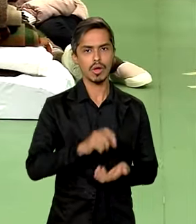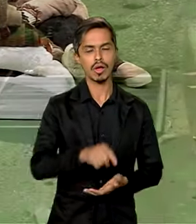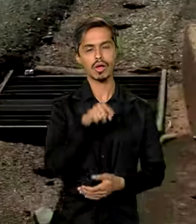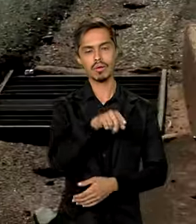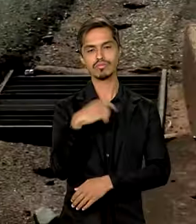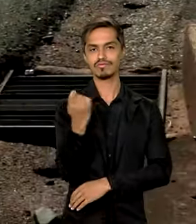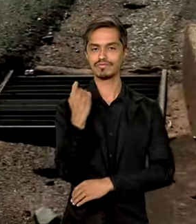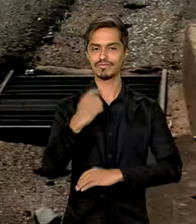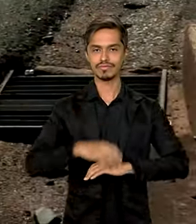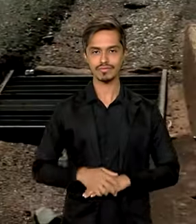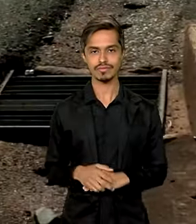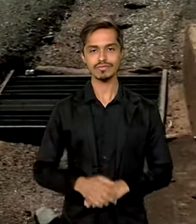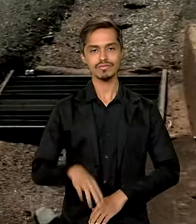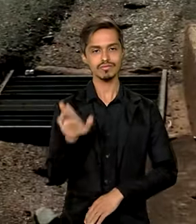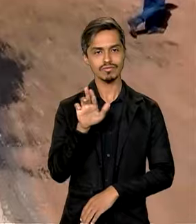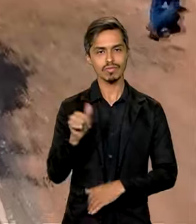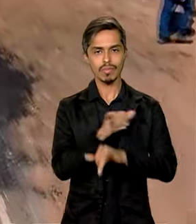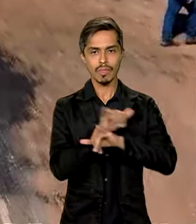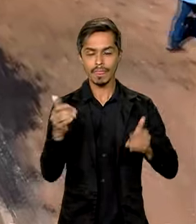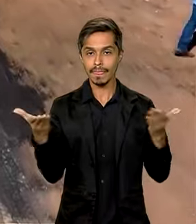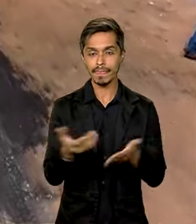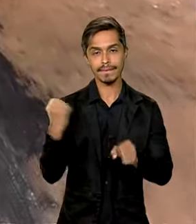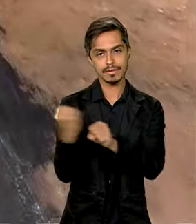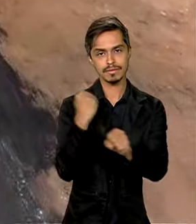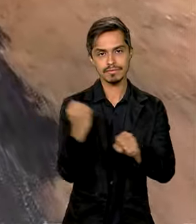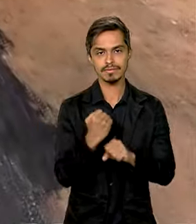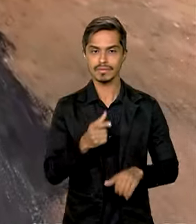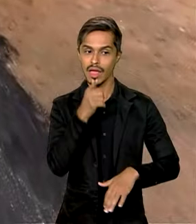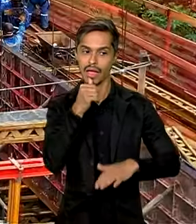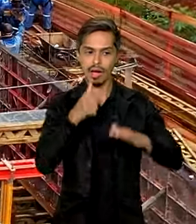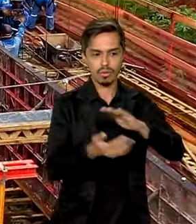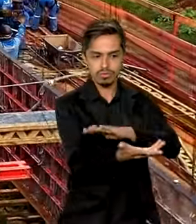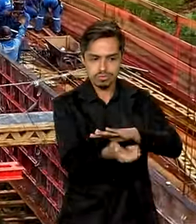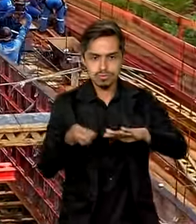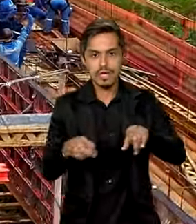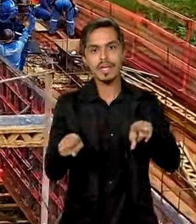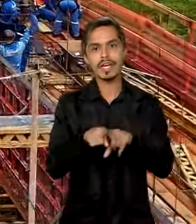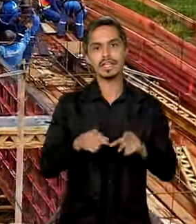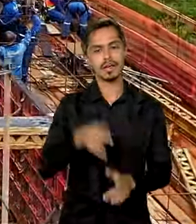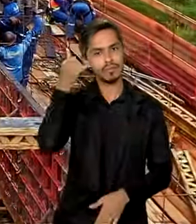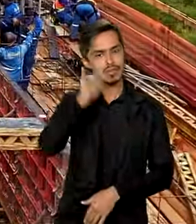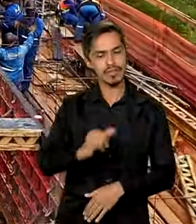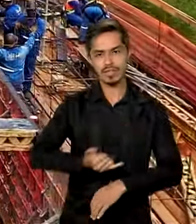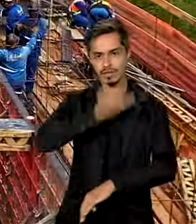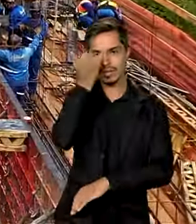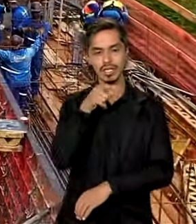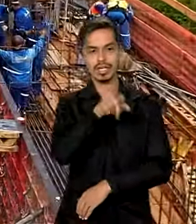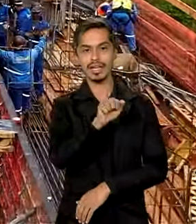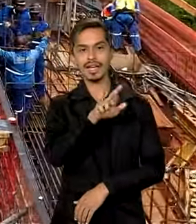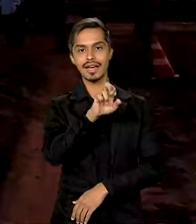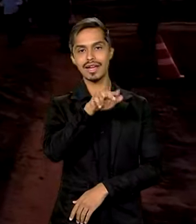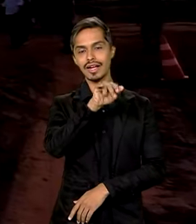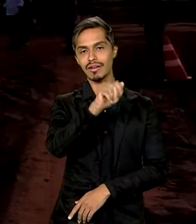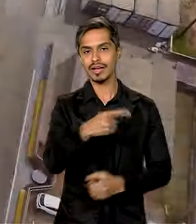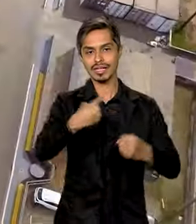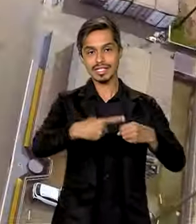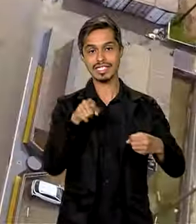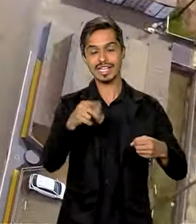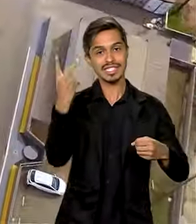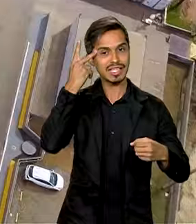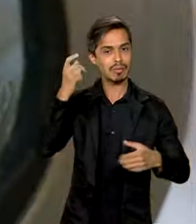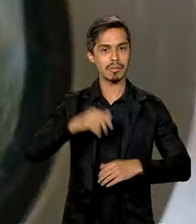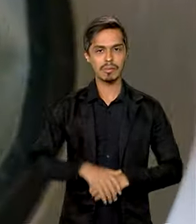do Sul. Presidente Lula anuncia hoje obras de drenagem e prevenção de desastres em Araraquara, São Paulo.